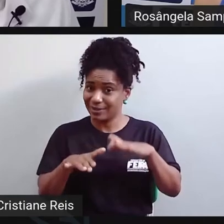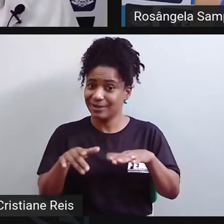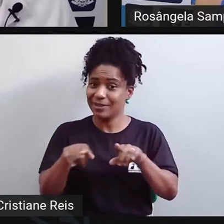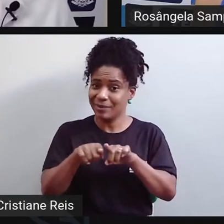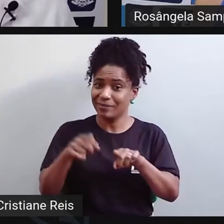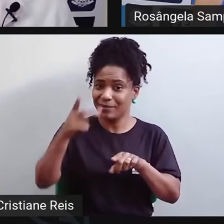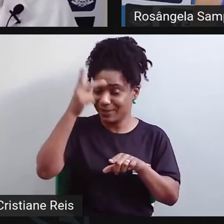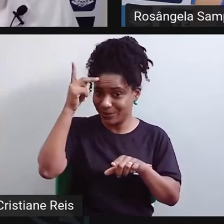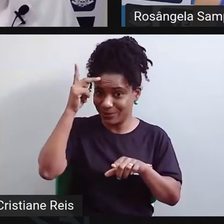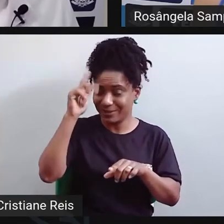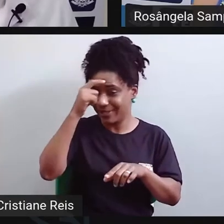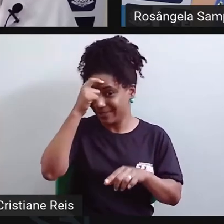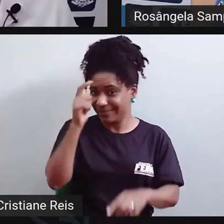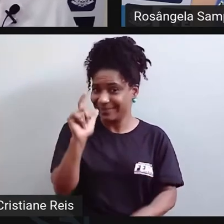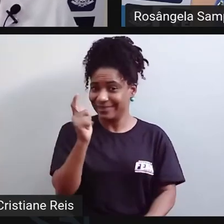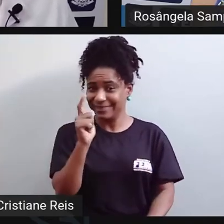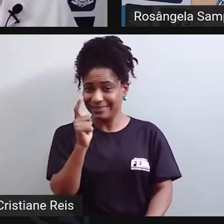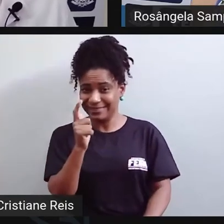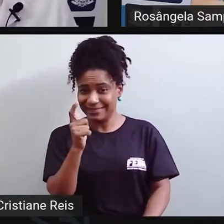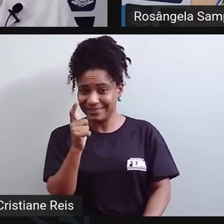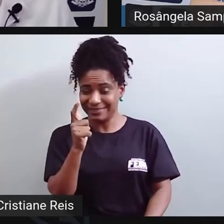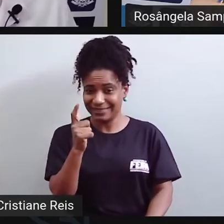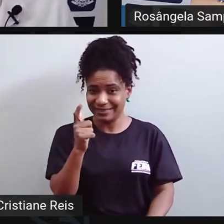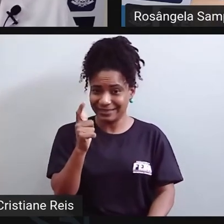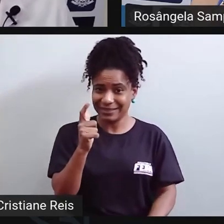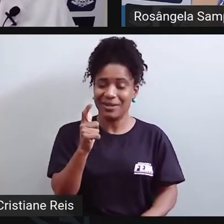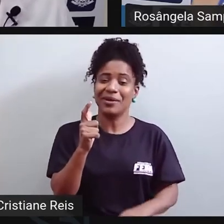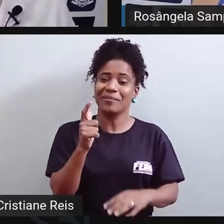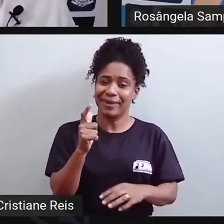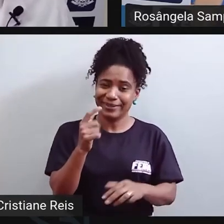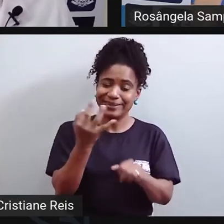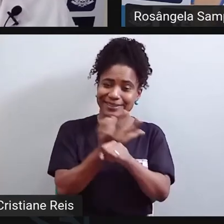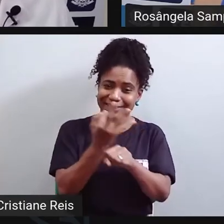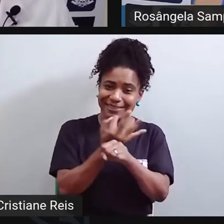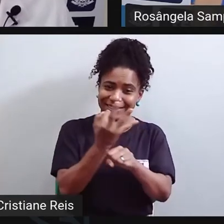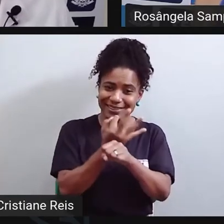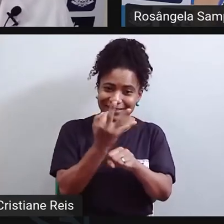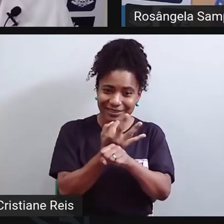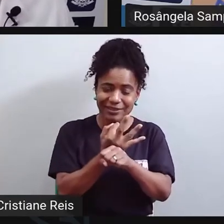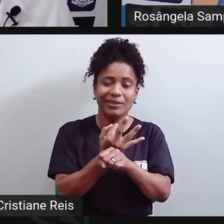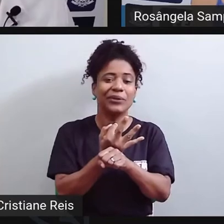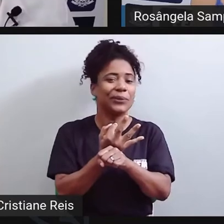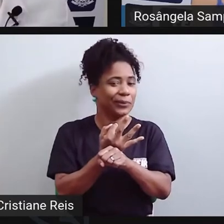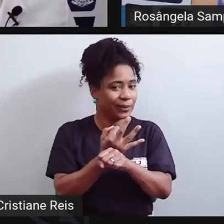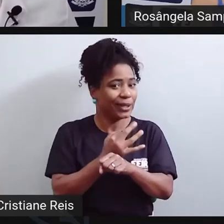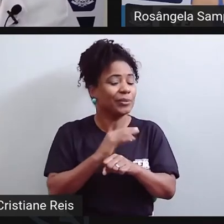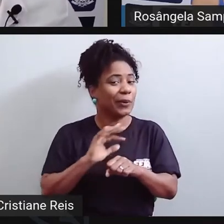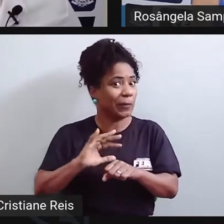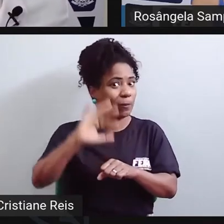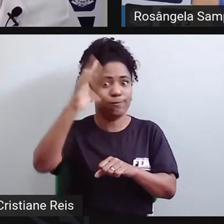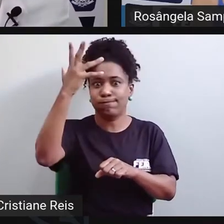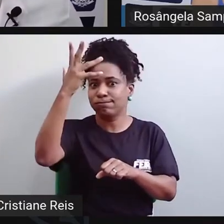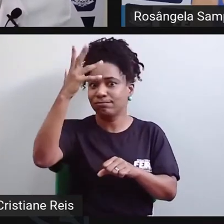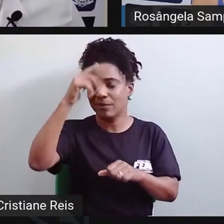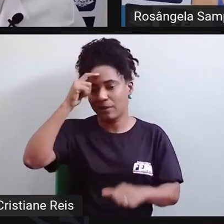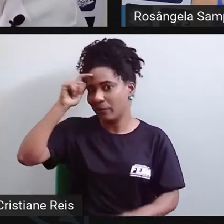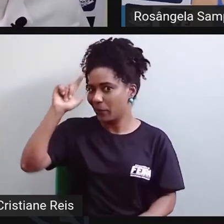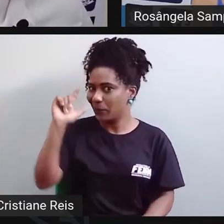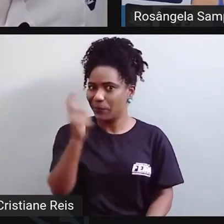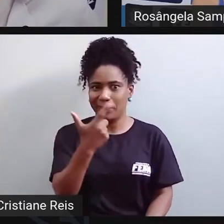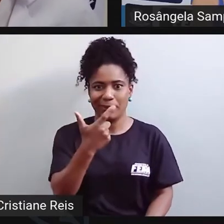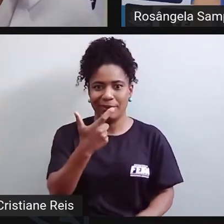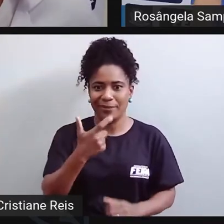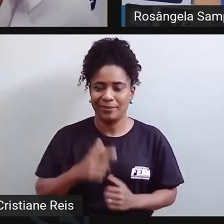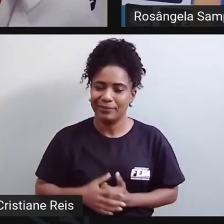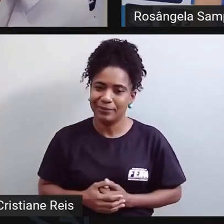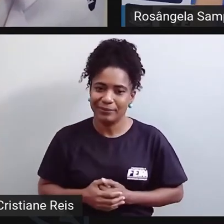ali submerso, aí... No limite, né? Aí aparece nesse momento. Então,